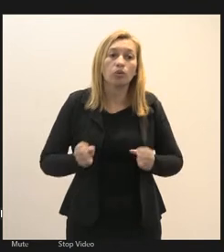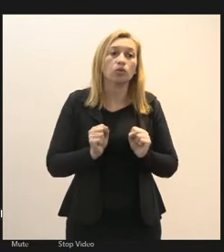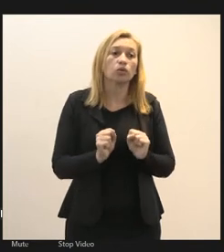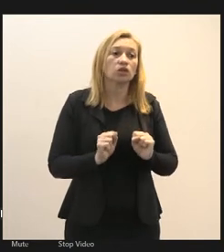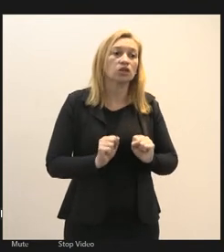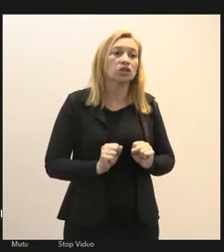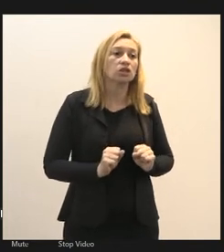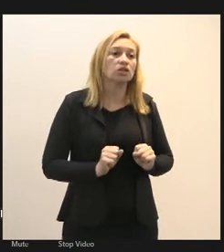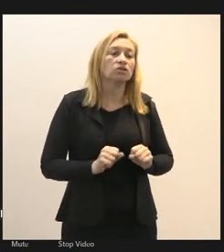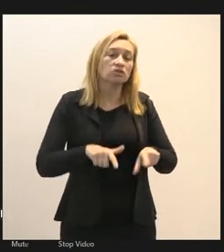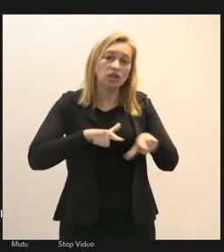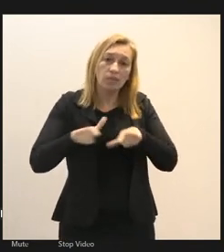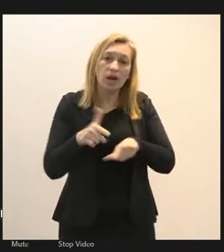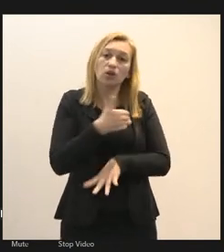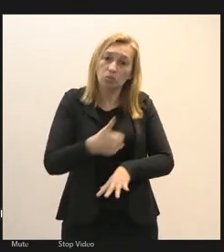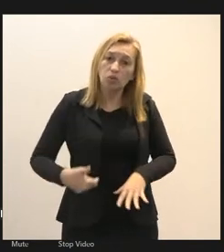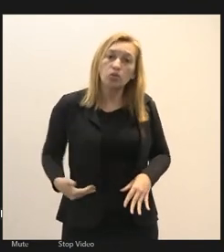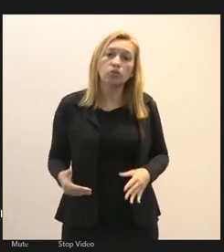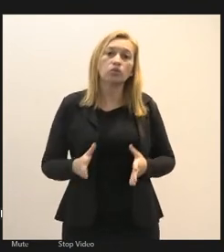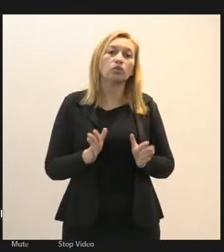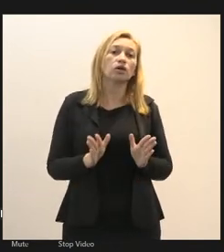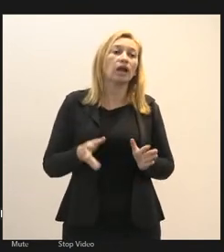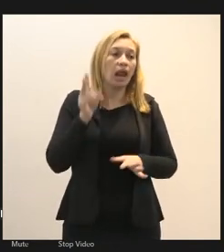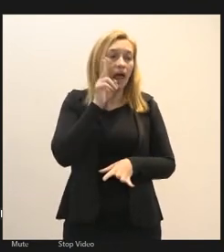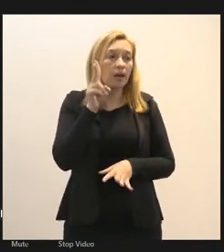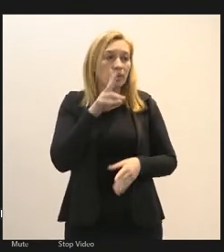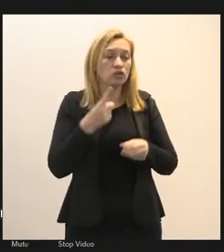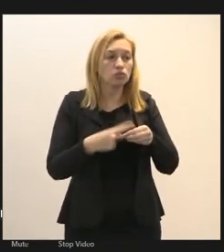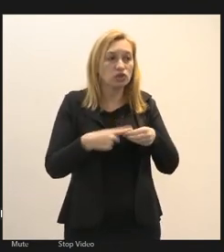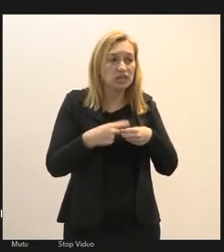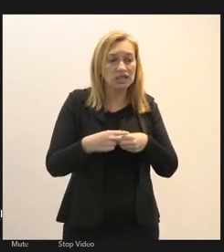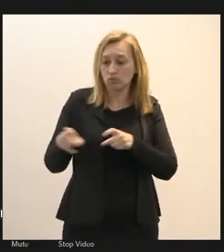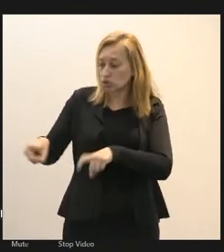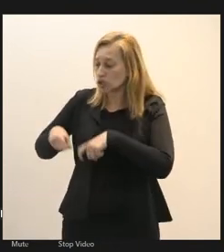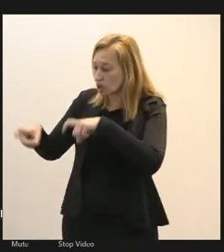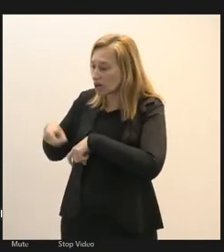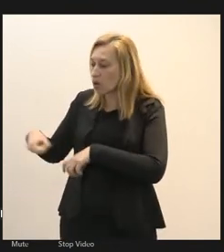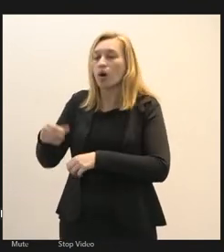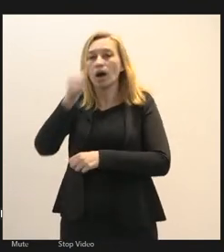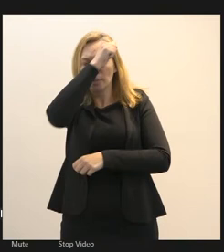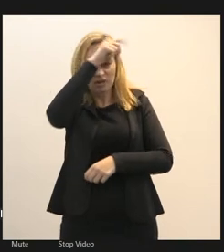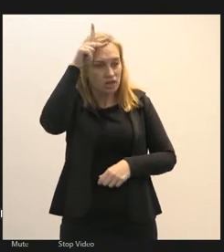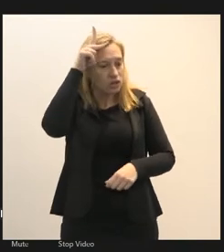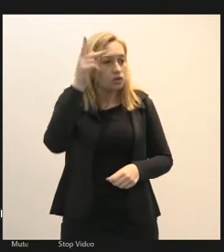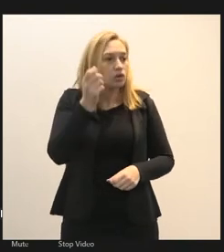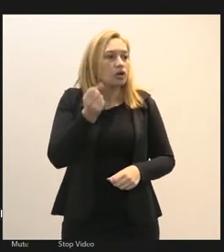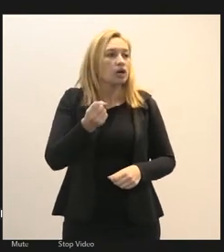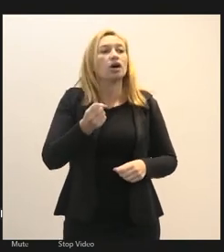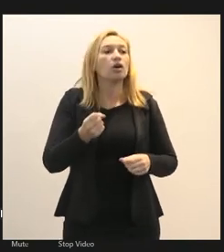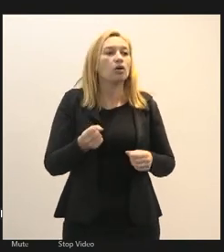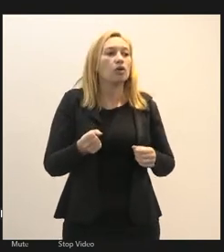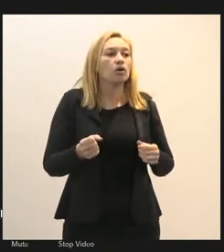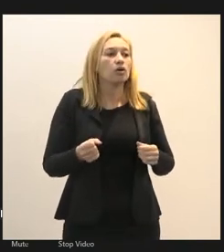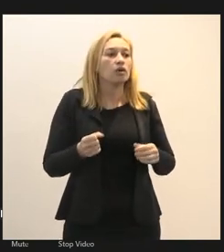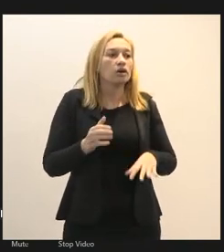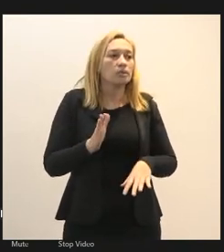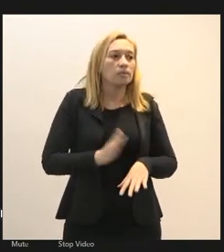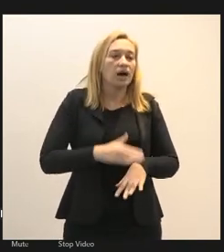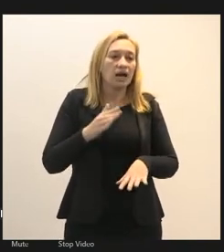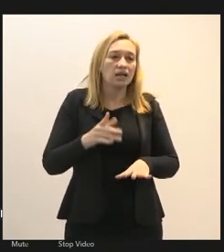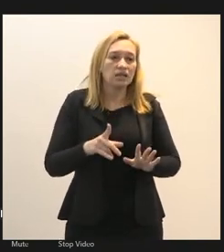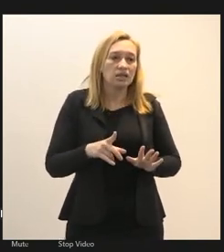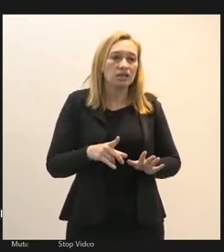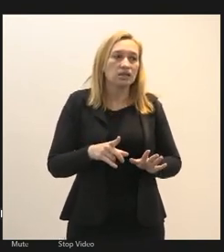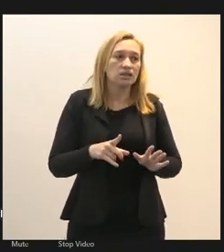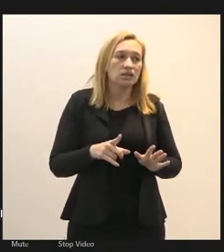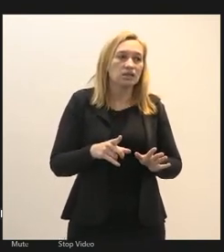serviço público lembrando que nos municípios de interior a prefeitura é o maior empregador então é a renda